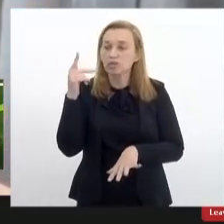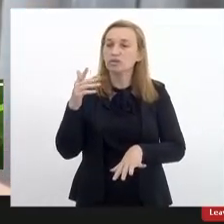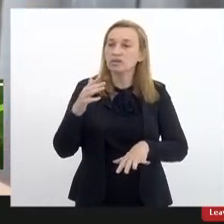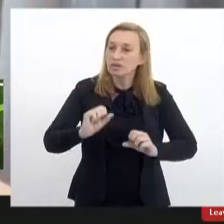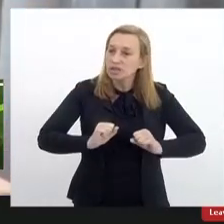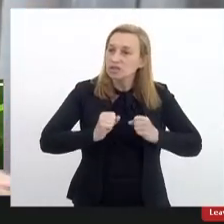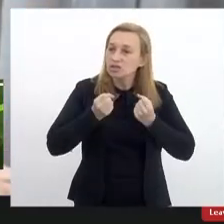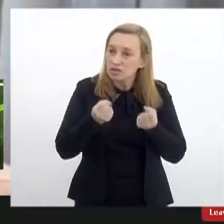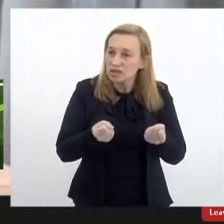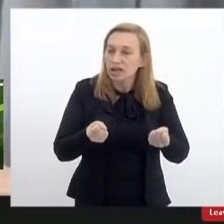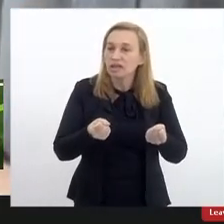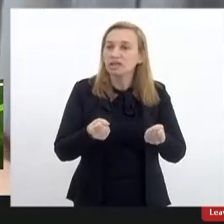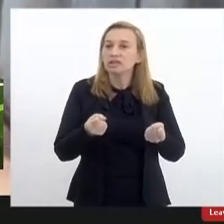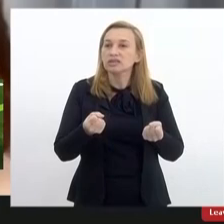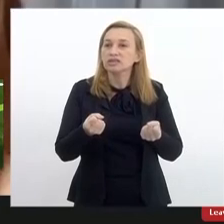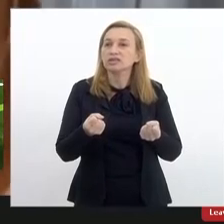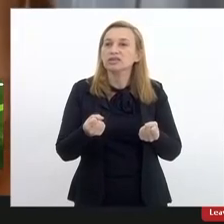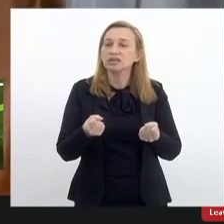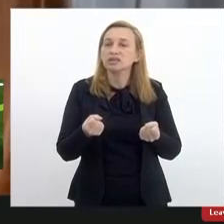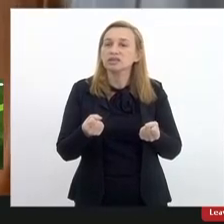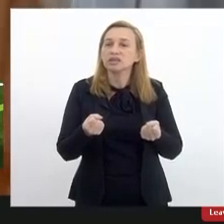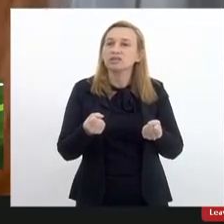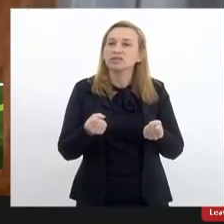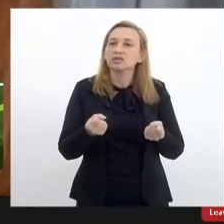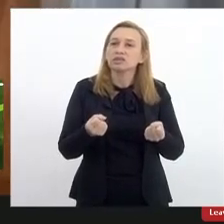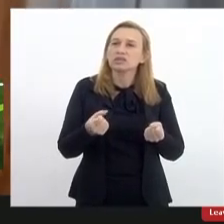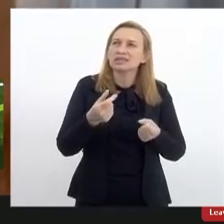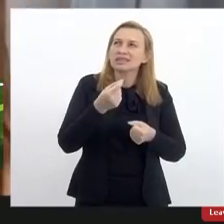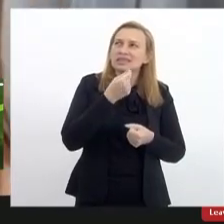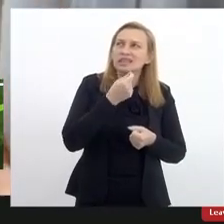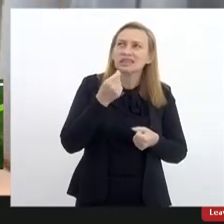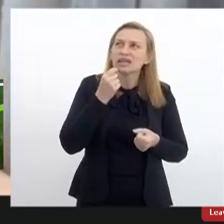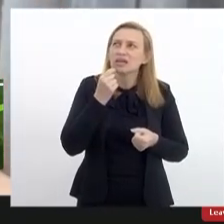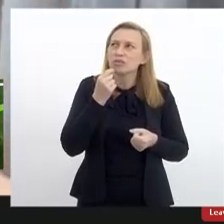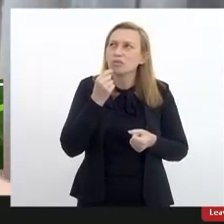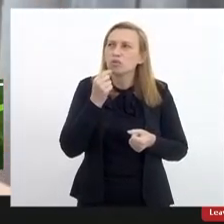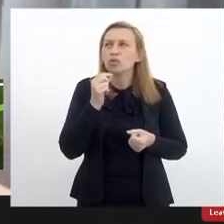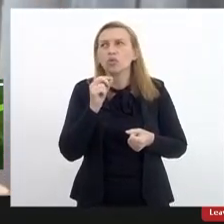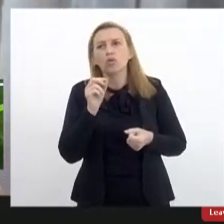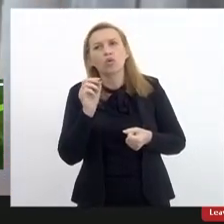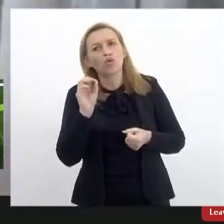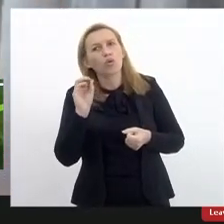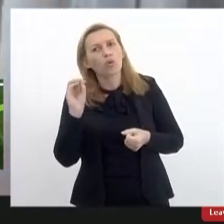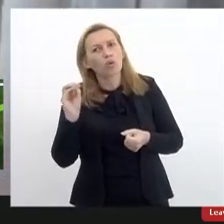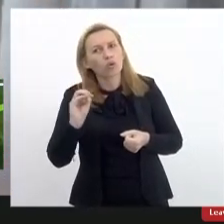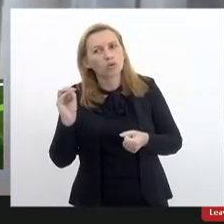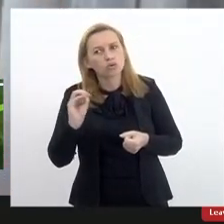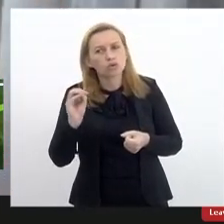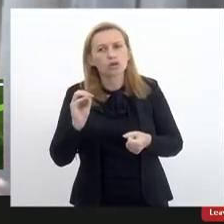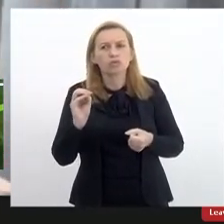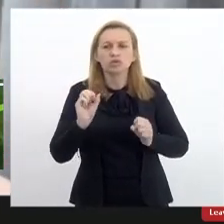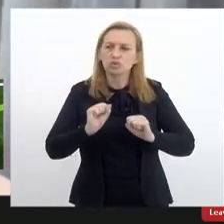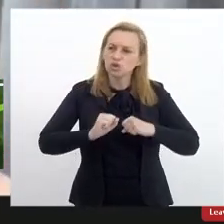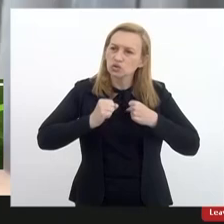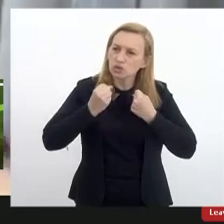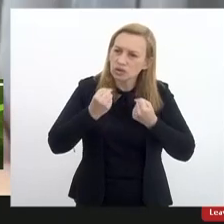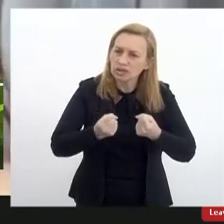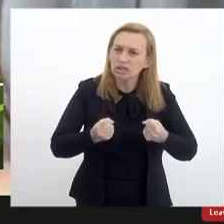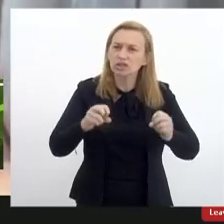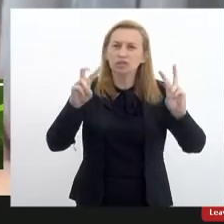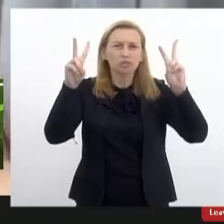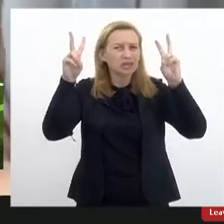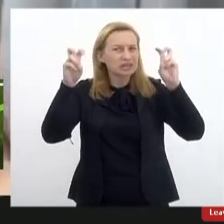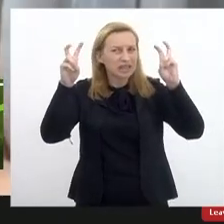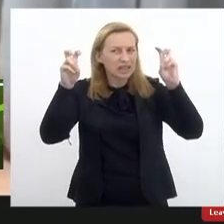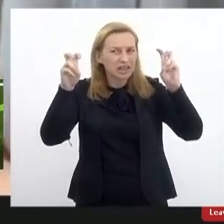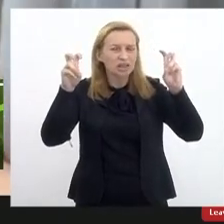dedicadas e que desde setembro outubro estamos nos debruçando sobre temas